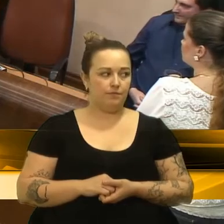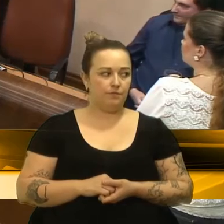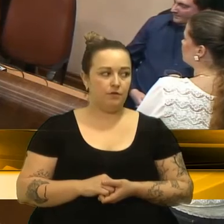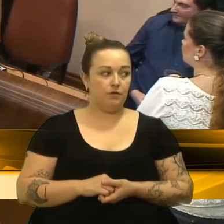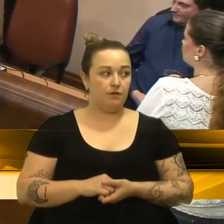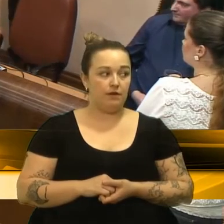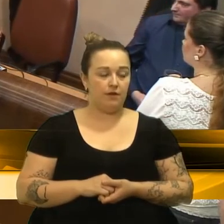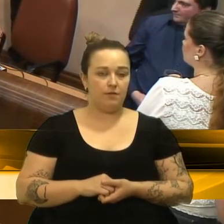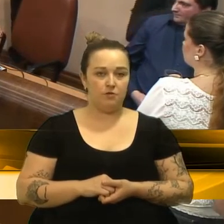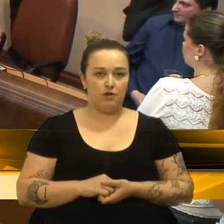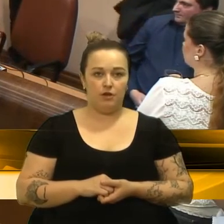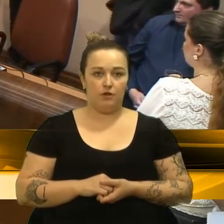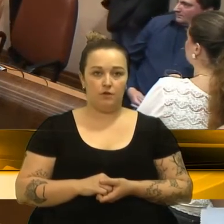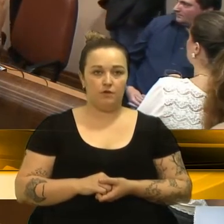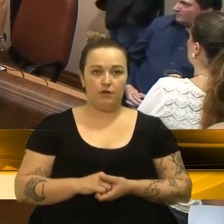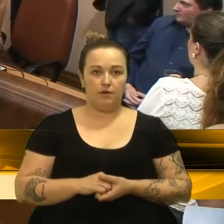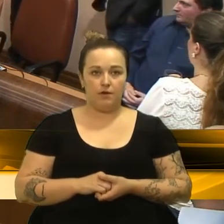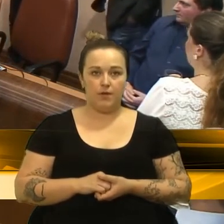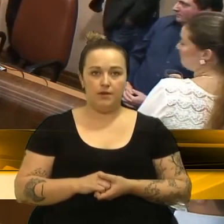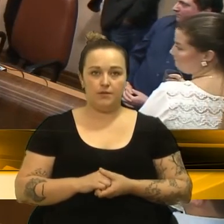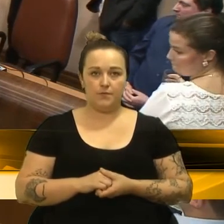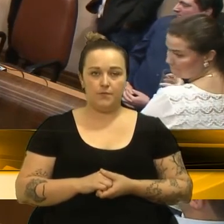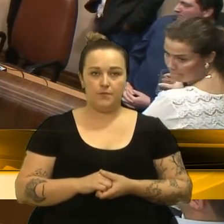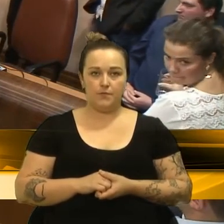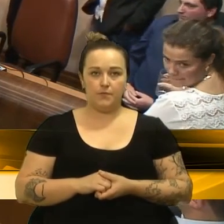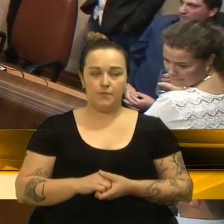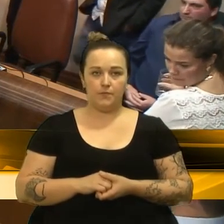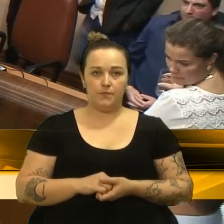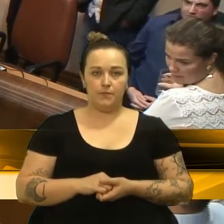Vereador Menegucci, continua na página 479.